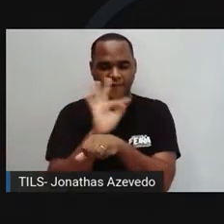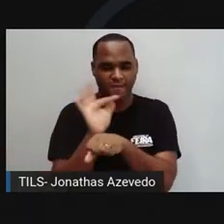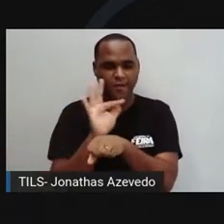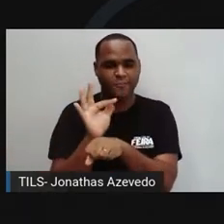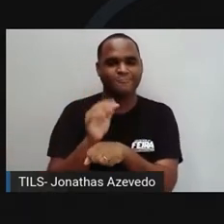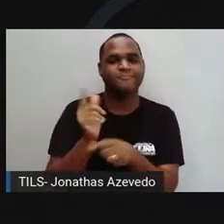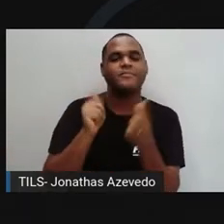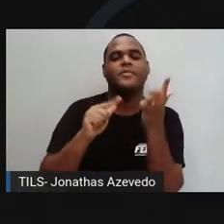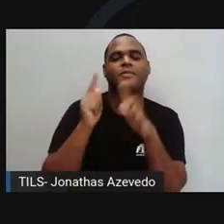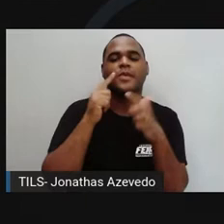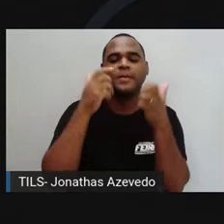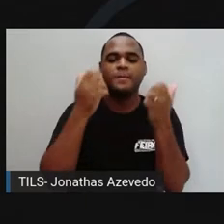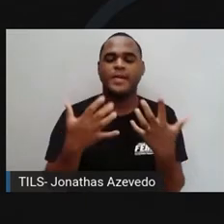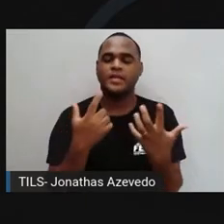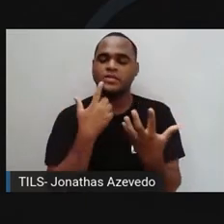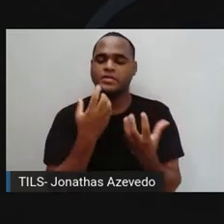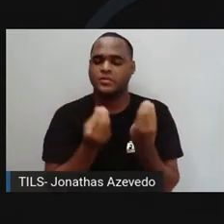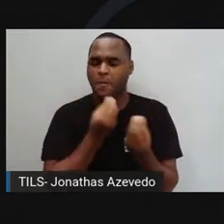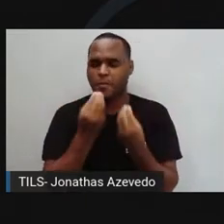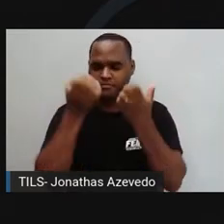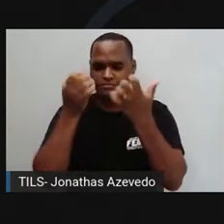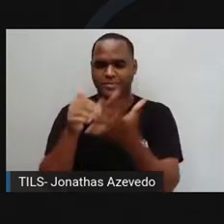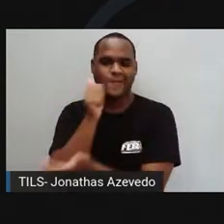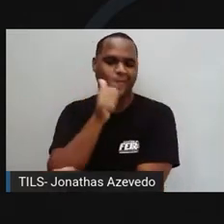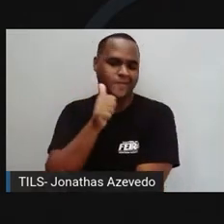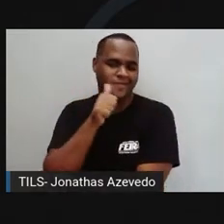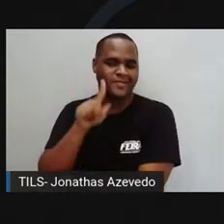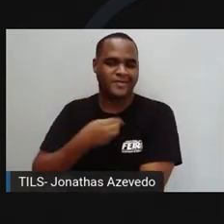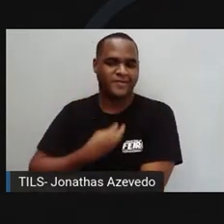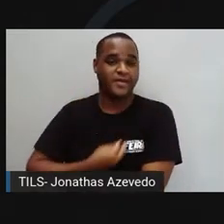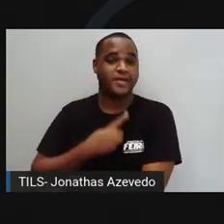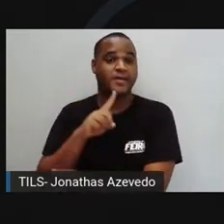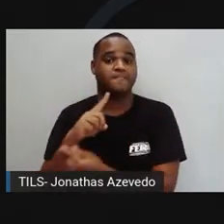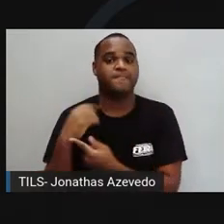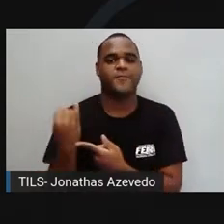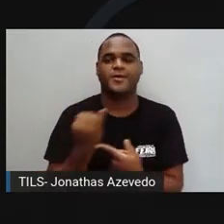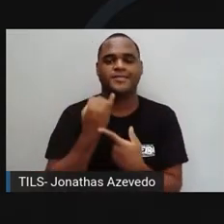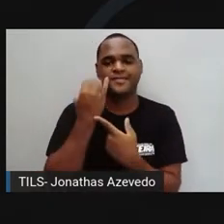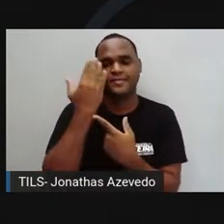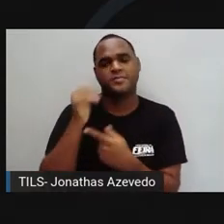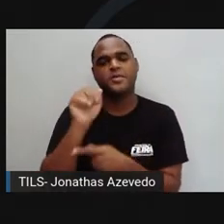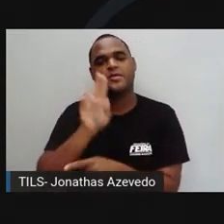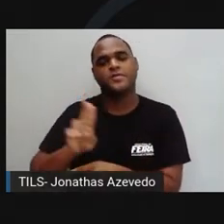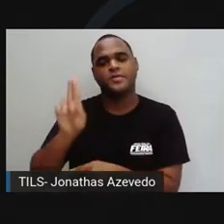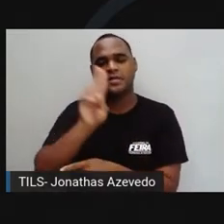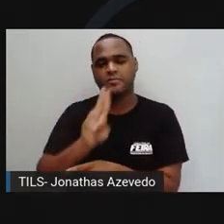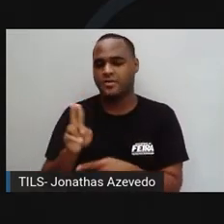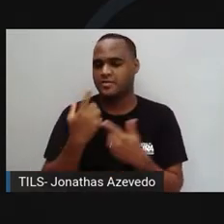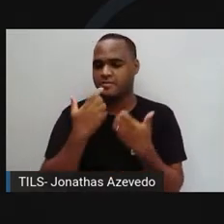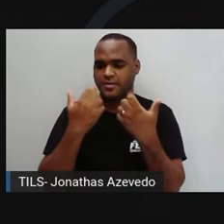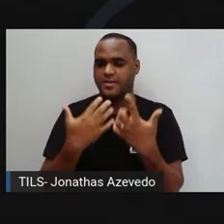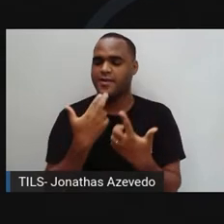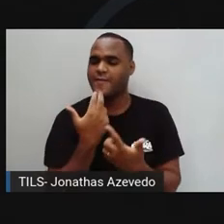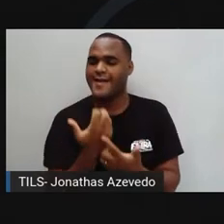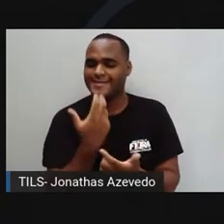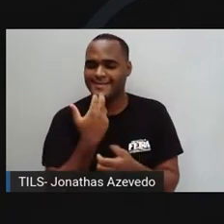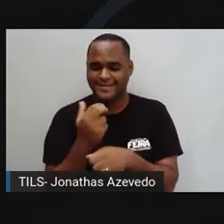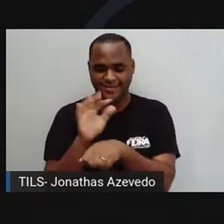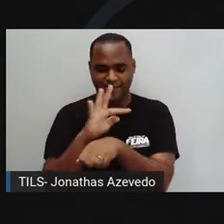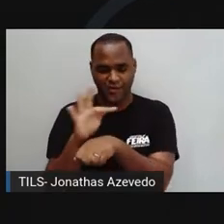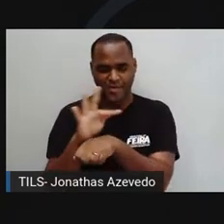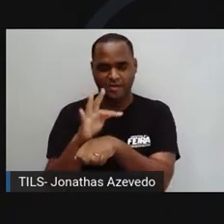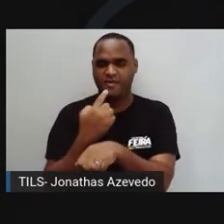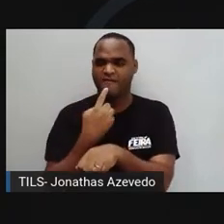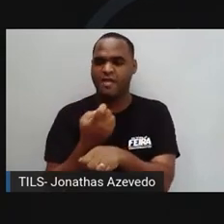se expressar. Em uma situação como essa, que a Isa está vivendo, é importante saber usar o registro formal. Mas a formalidade